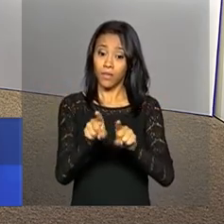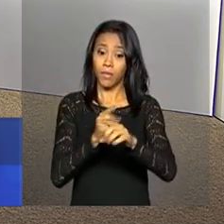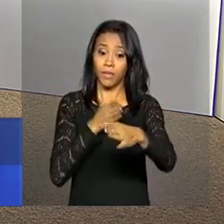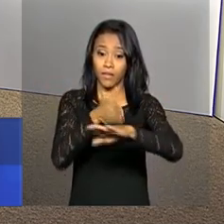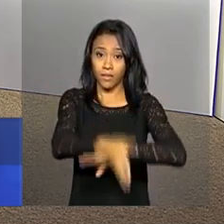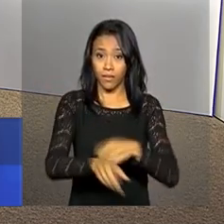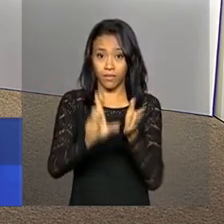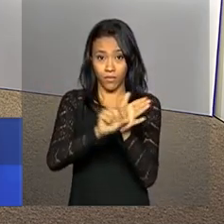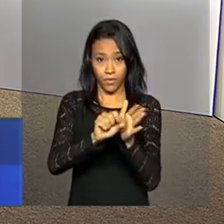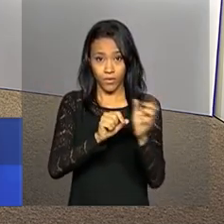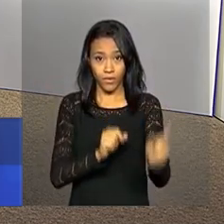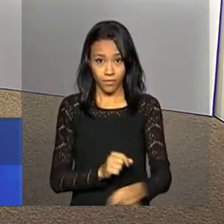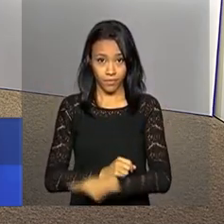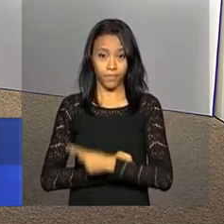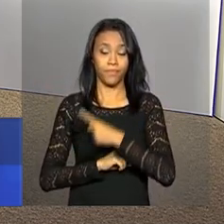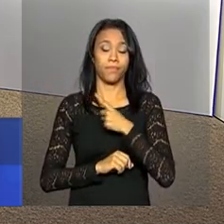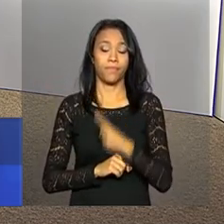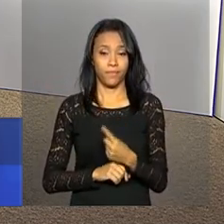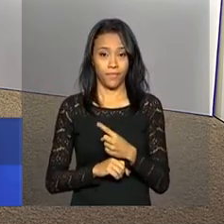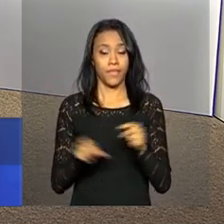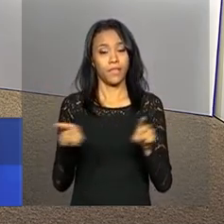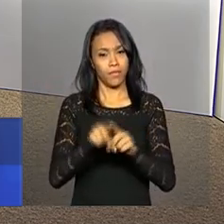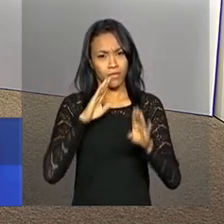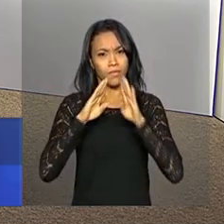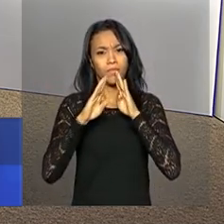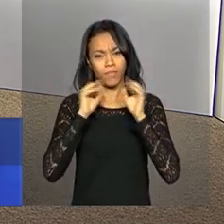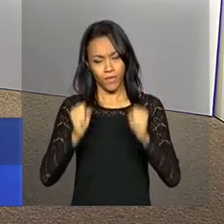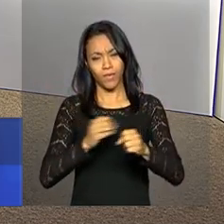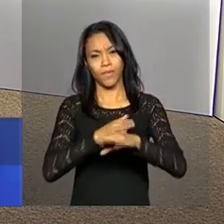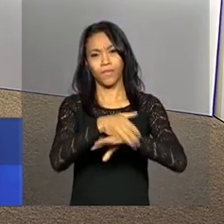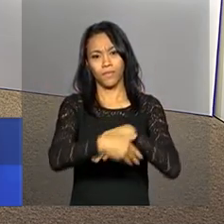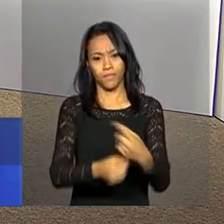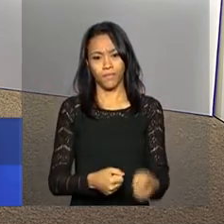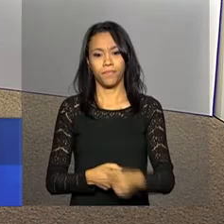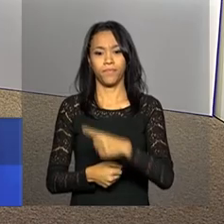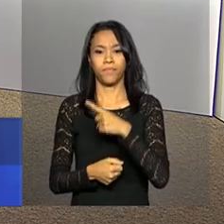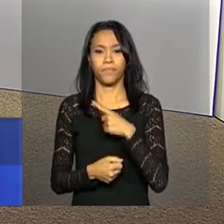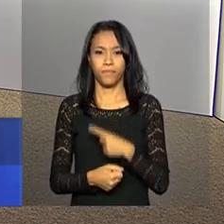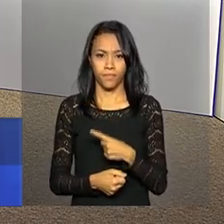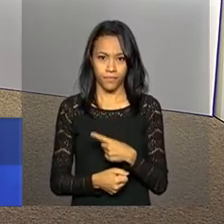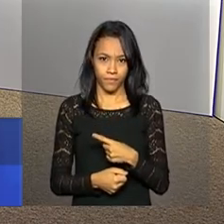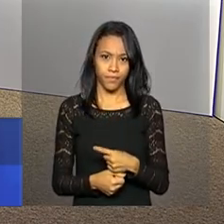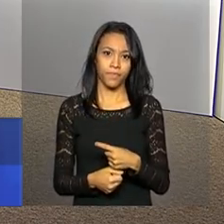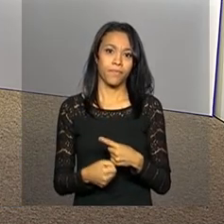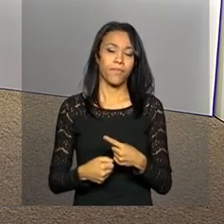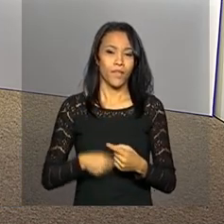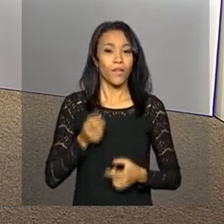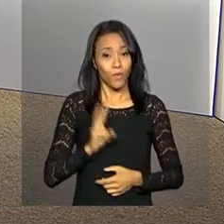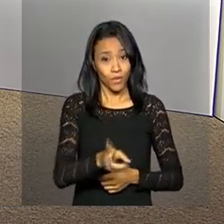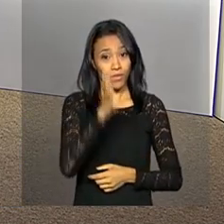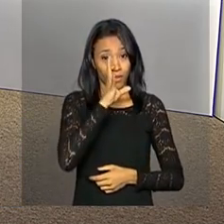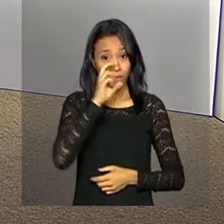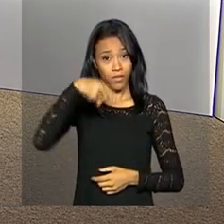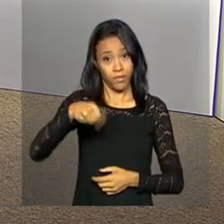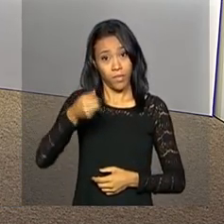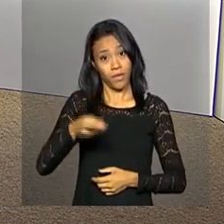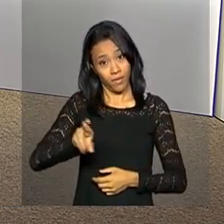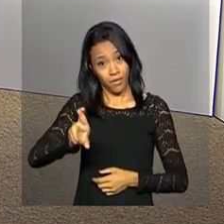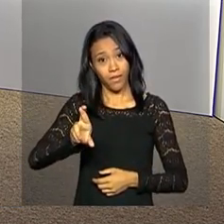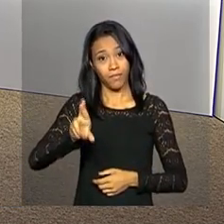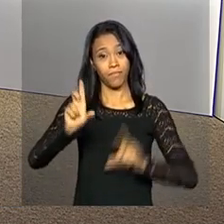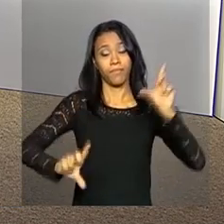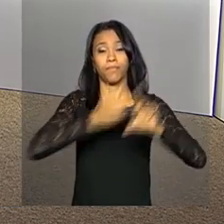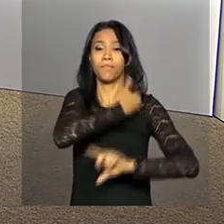sociais, twitter.com barra tvnbr e facebook.com barra tvnbr. Continue com a gente aqui